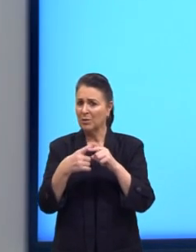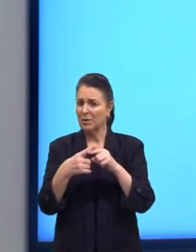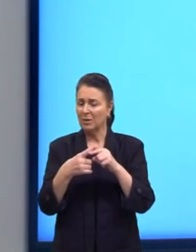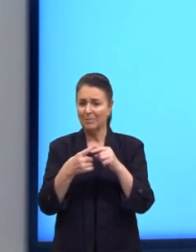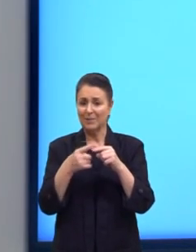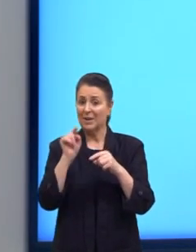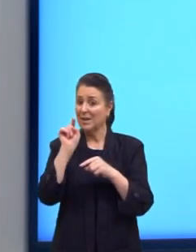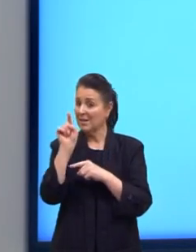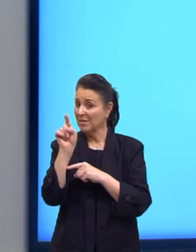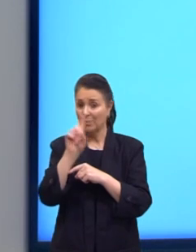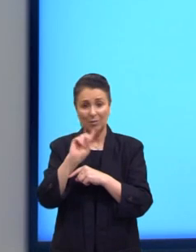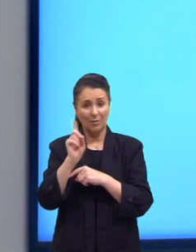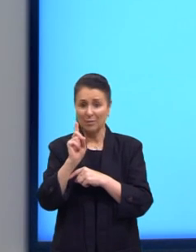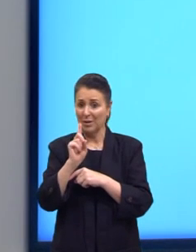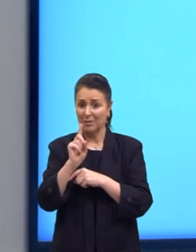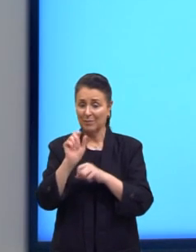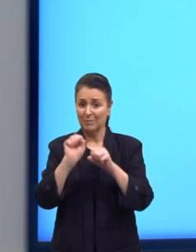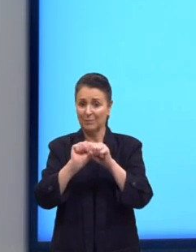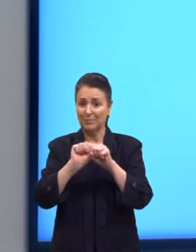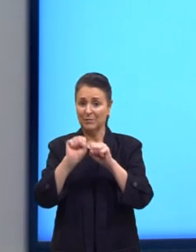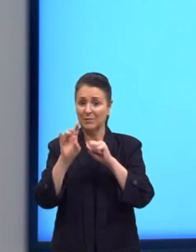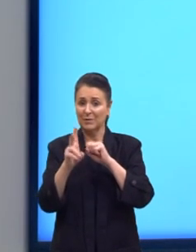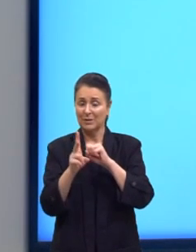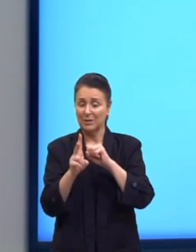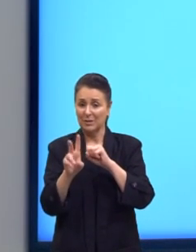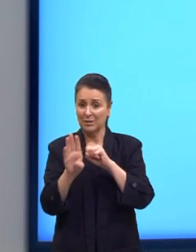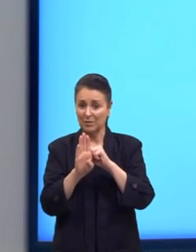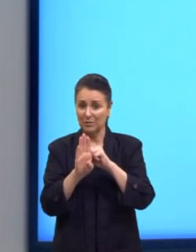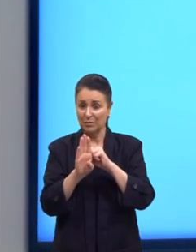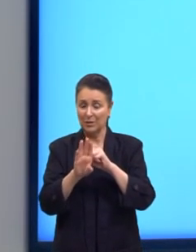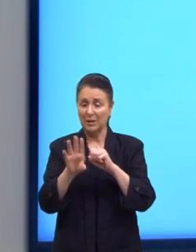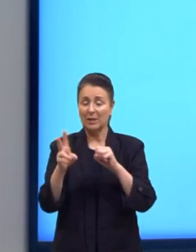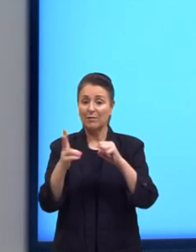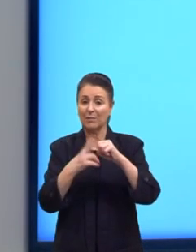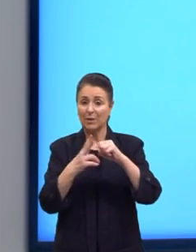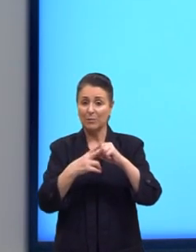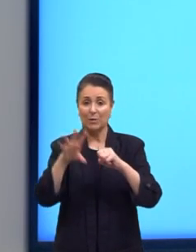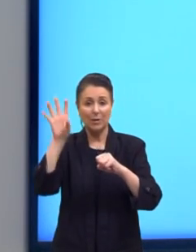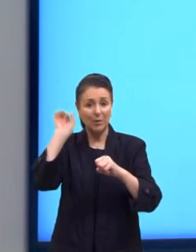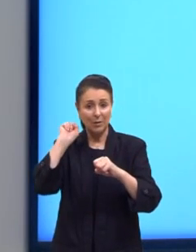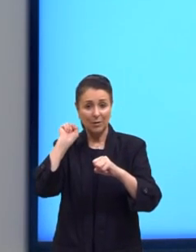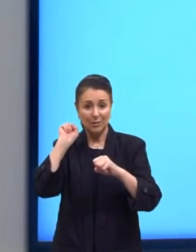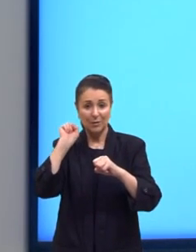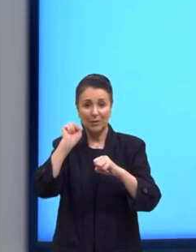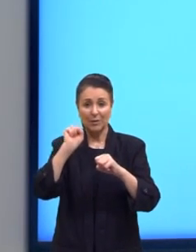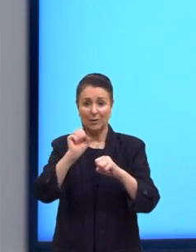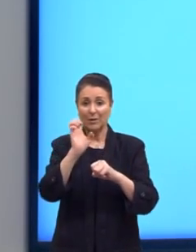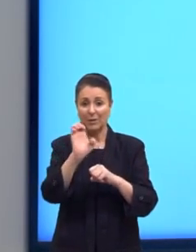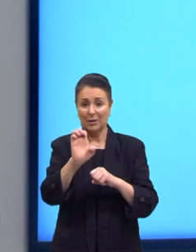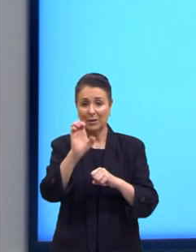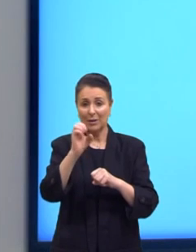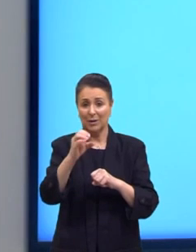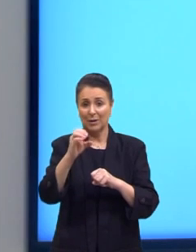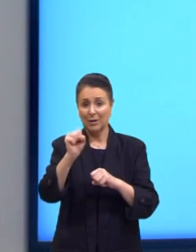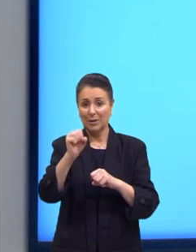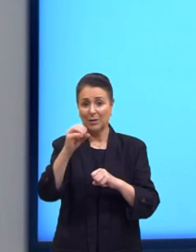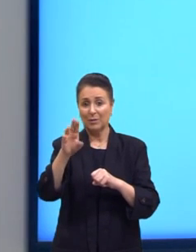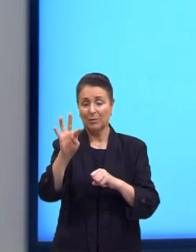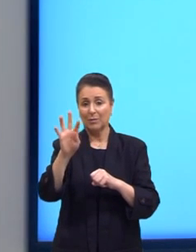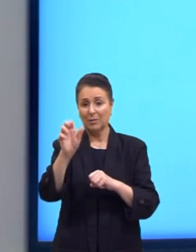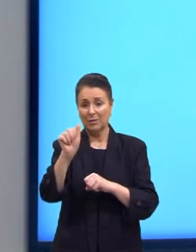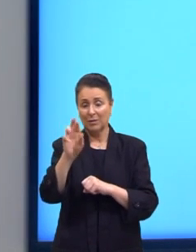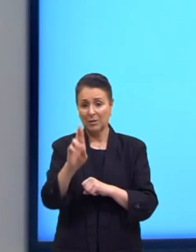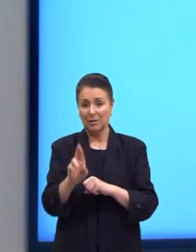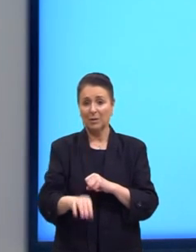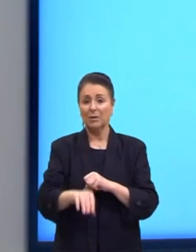substantivo. Listen é verbo? Listen é escutar. Então, o ER aqui não me dá ideia de adjetivo.